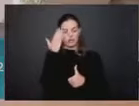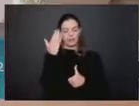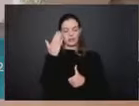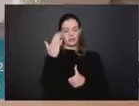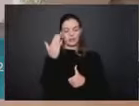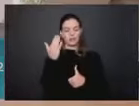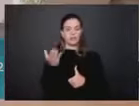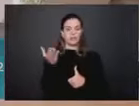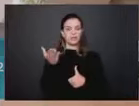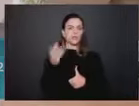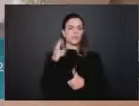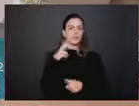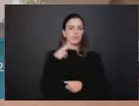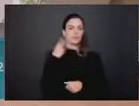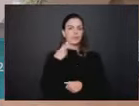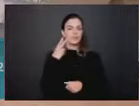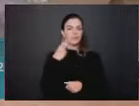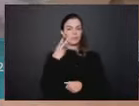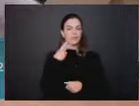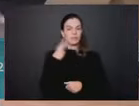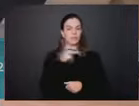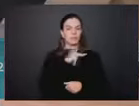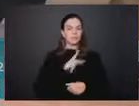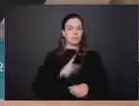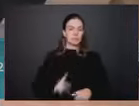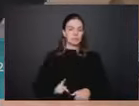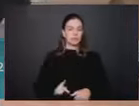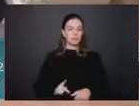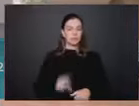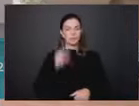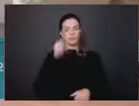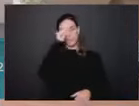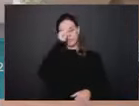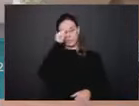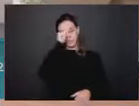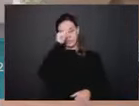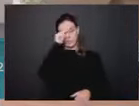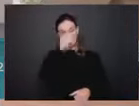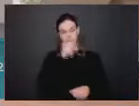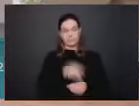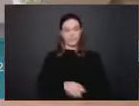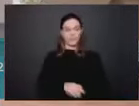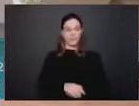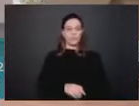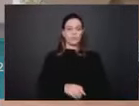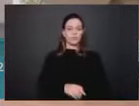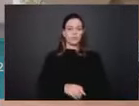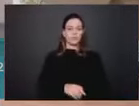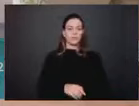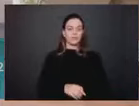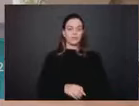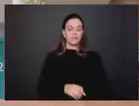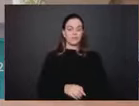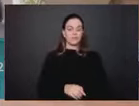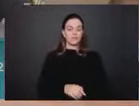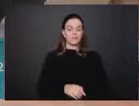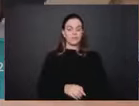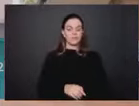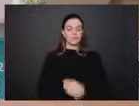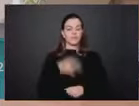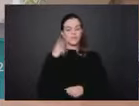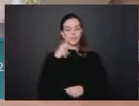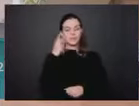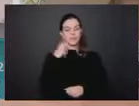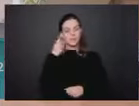vereador, presidente da Casa, Tico Kuzma, em especial ao vereador Zezinho Sabará,